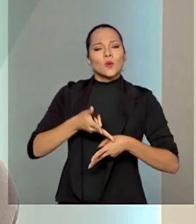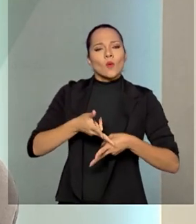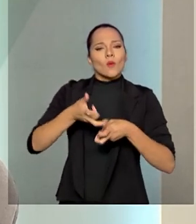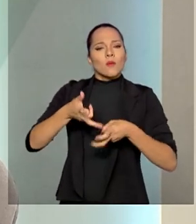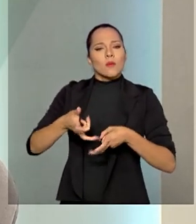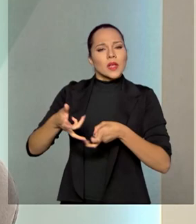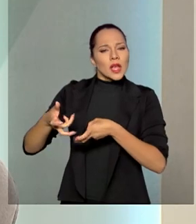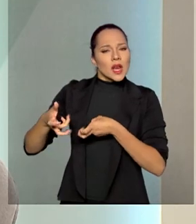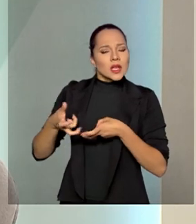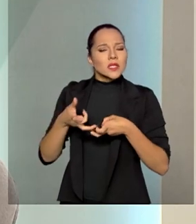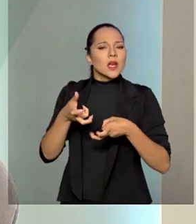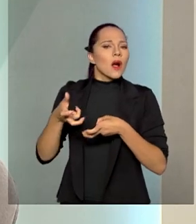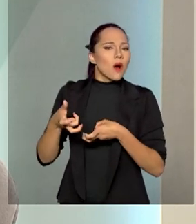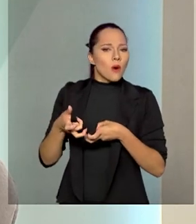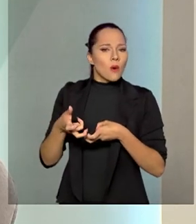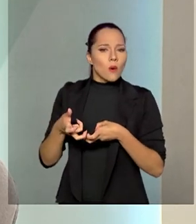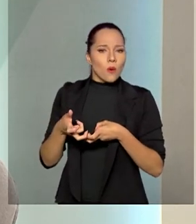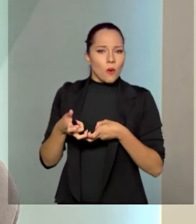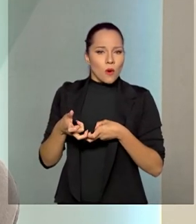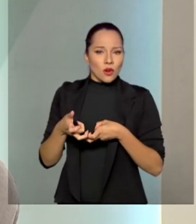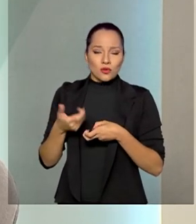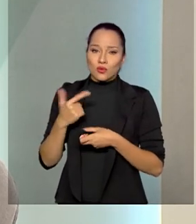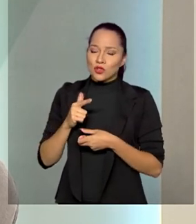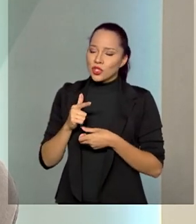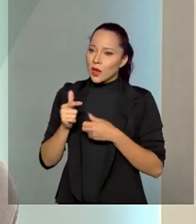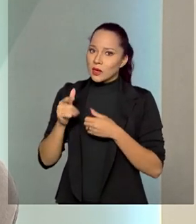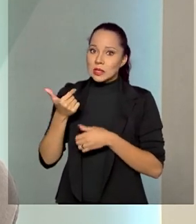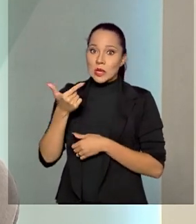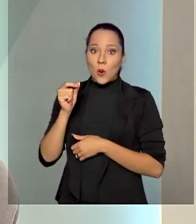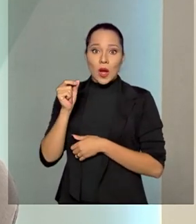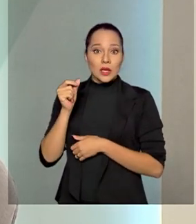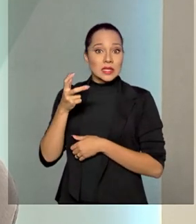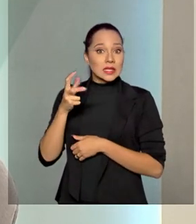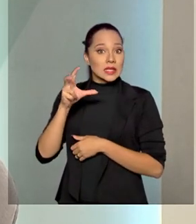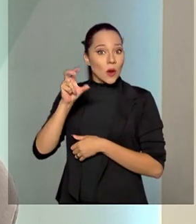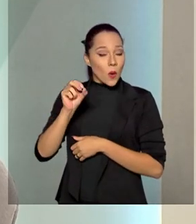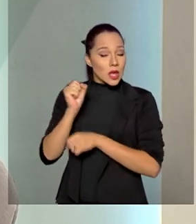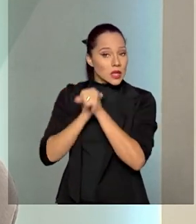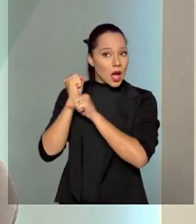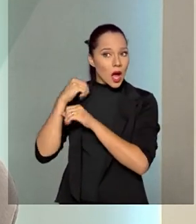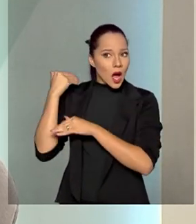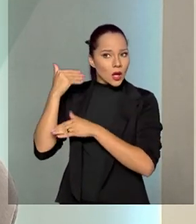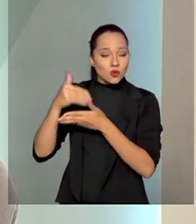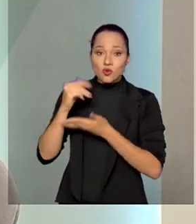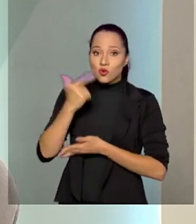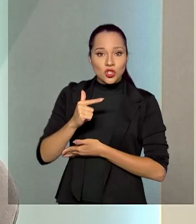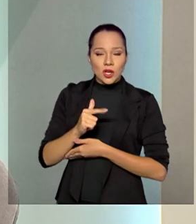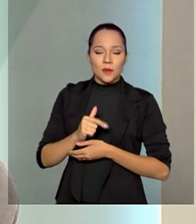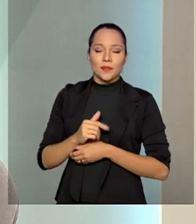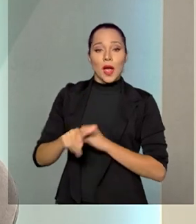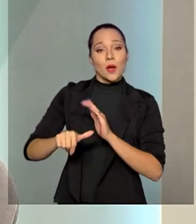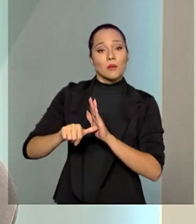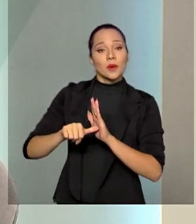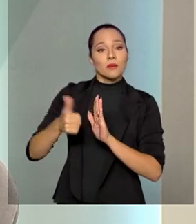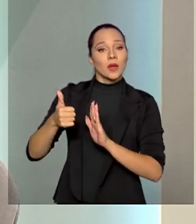não ocorriam há 50 anos. Realizamos o primeiro em 2019, que foi em